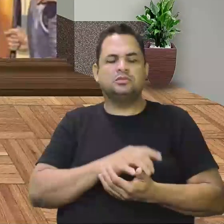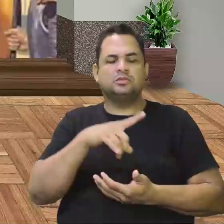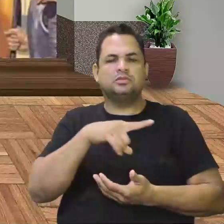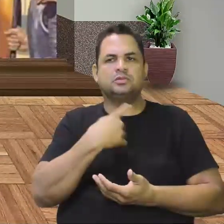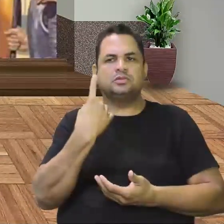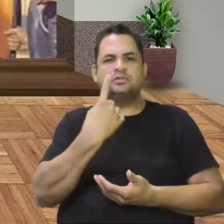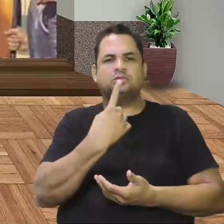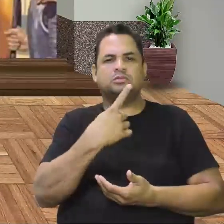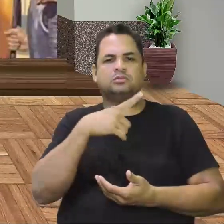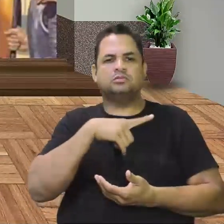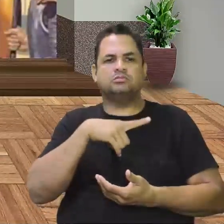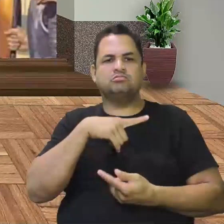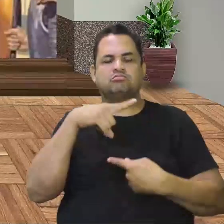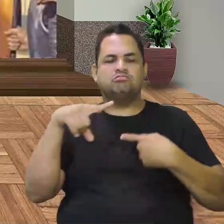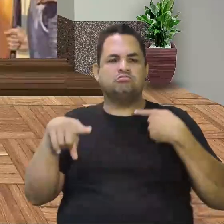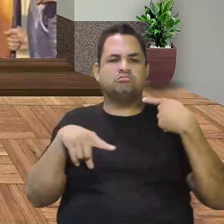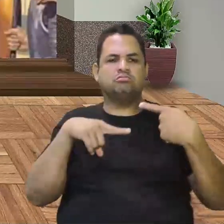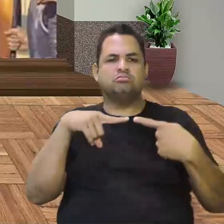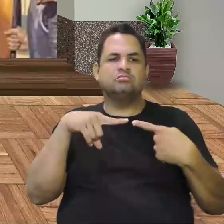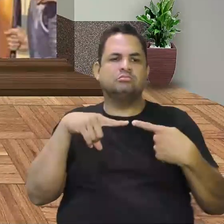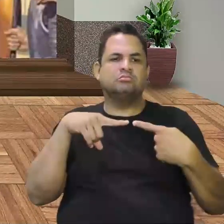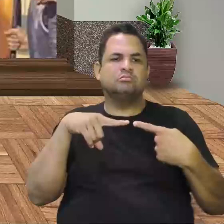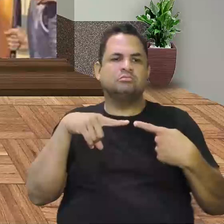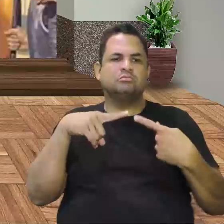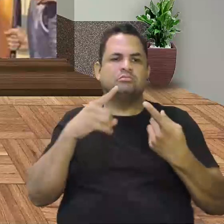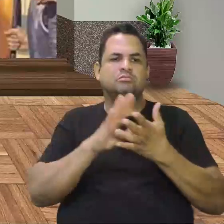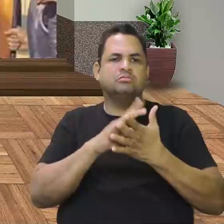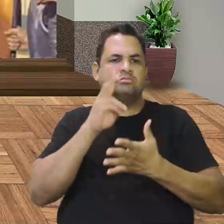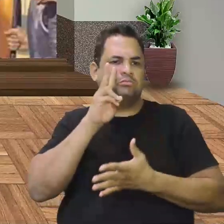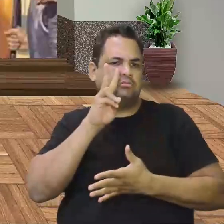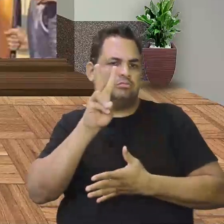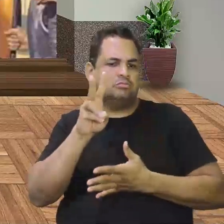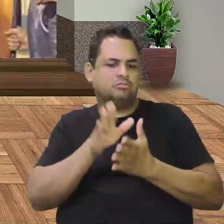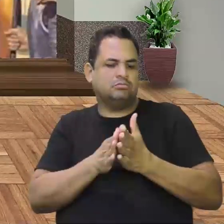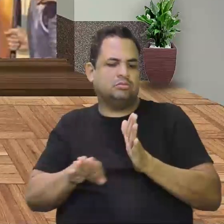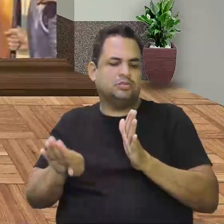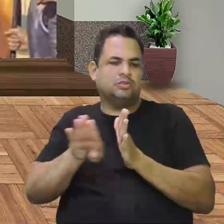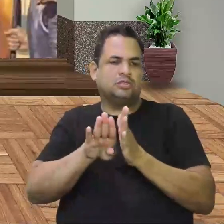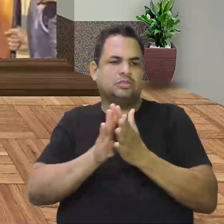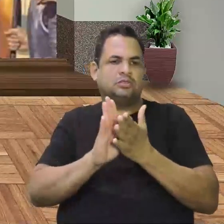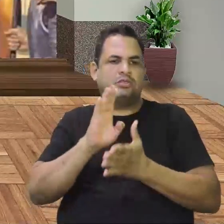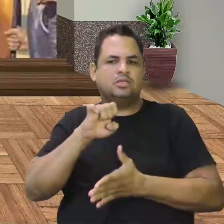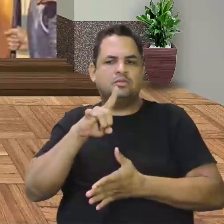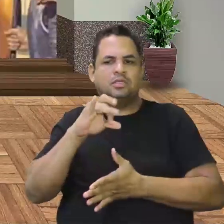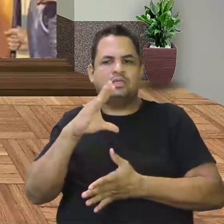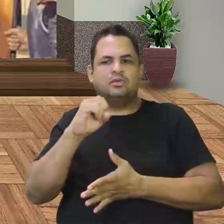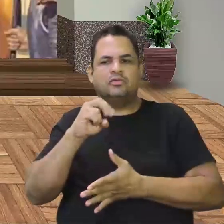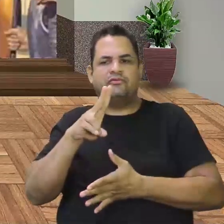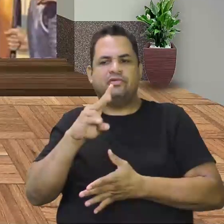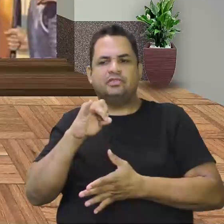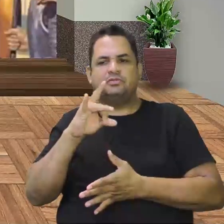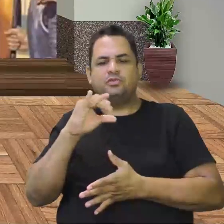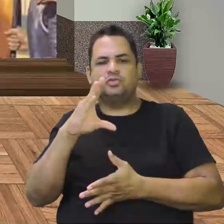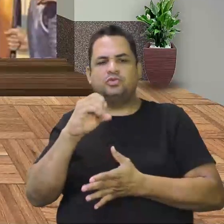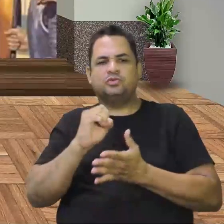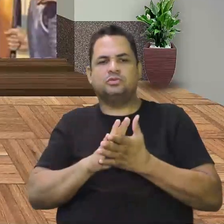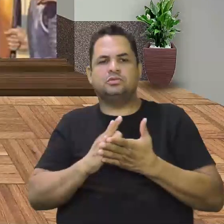ver essa chegada do Américo Vespúcio. O Américo Vespúcio vai nessa aventura.